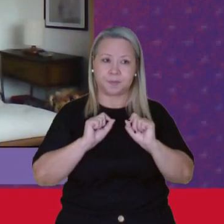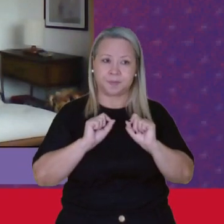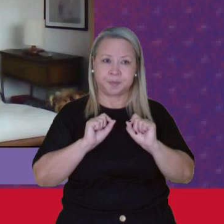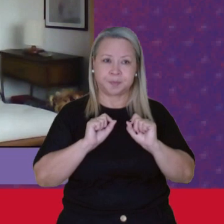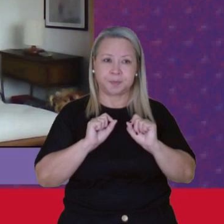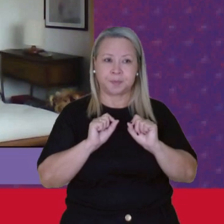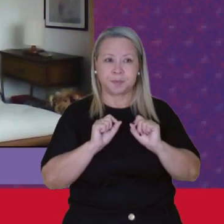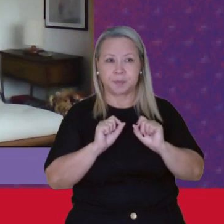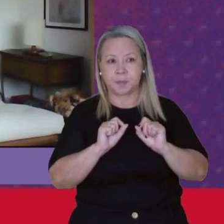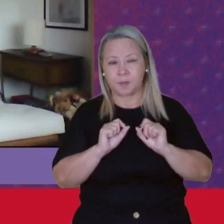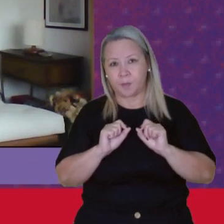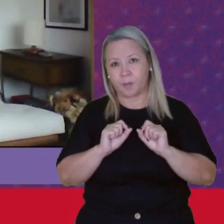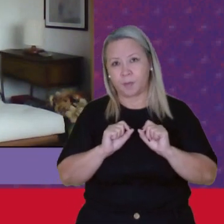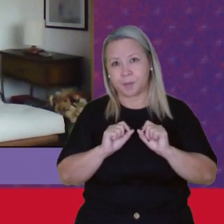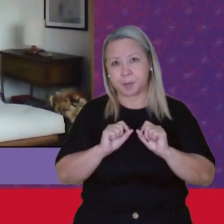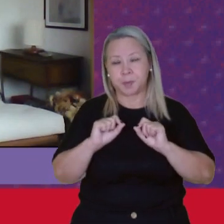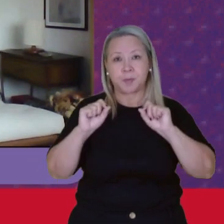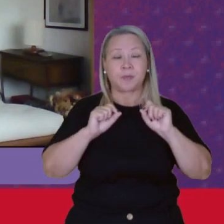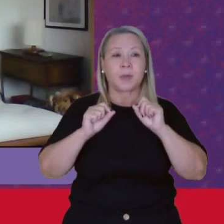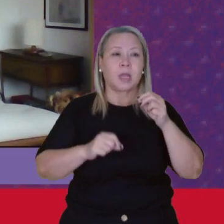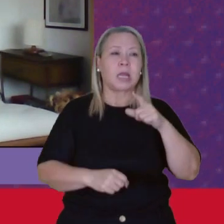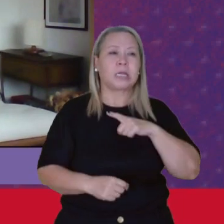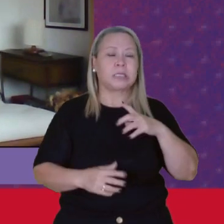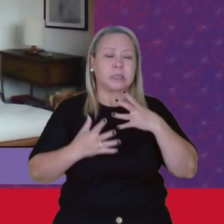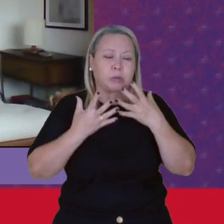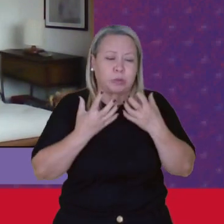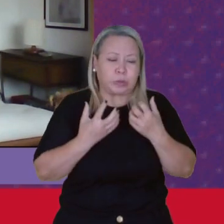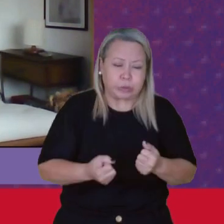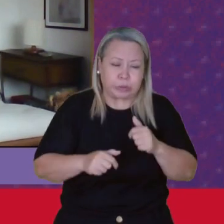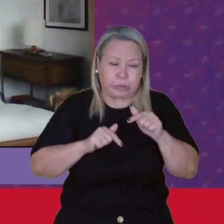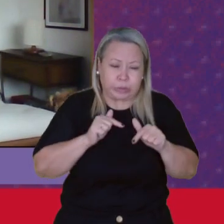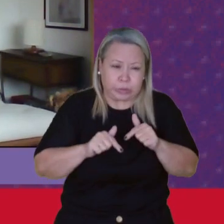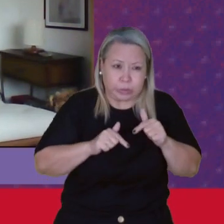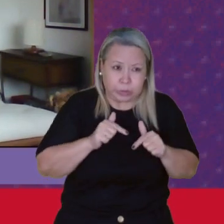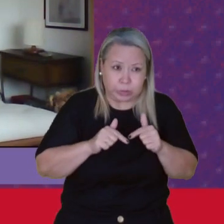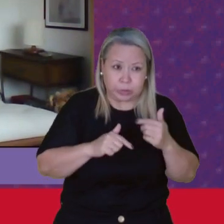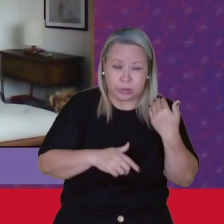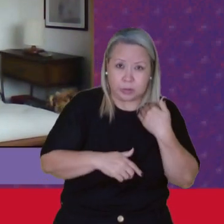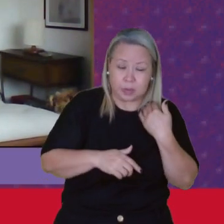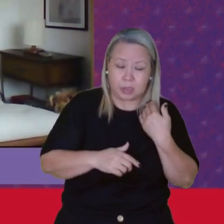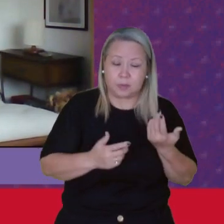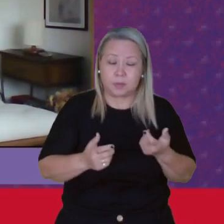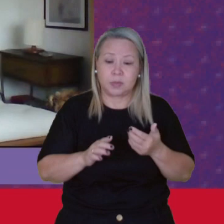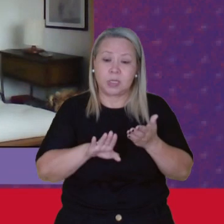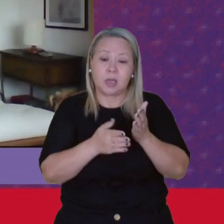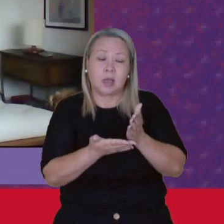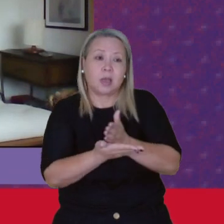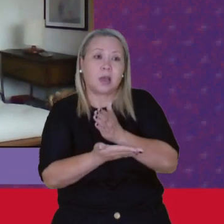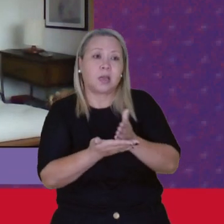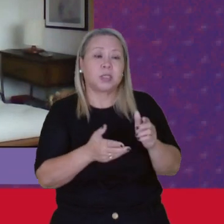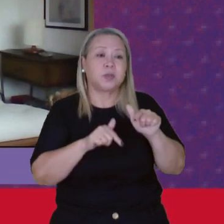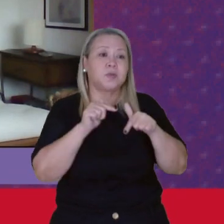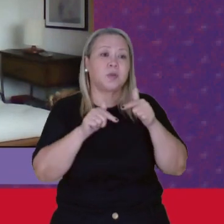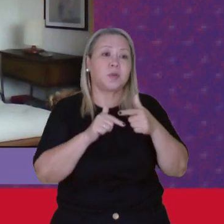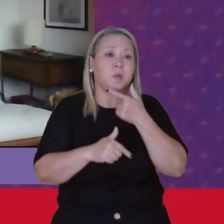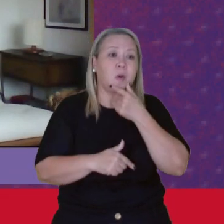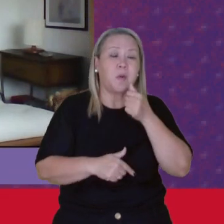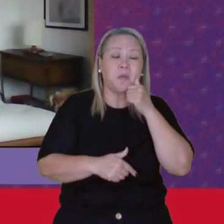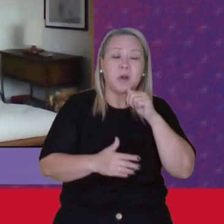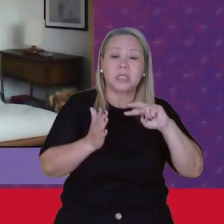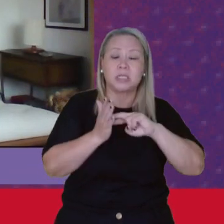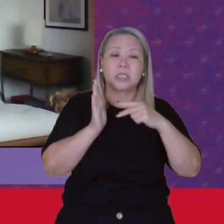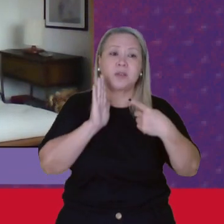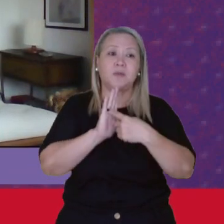Que há uma sobrecarga A divisão sexual do trabalho Ela já significa